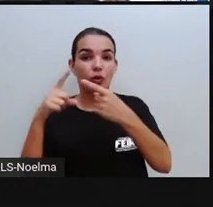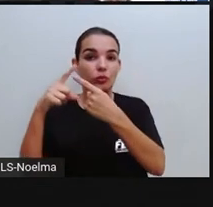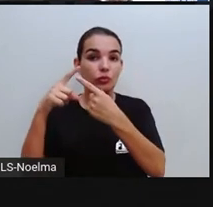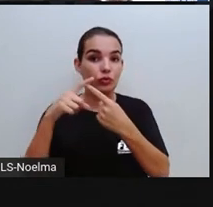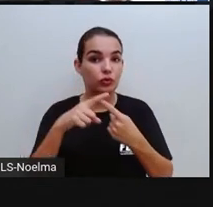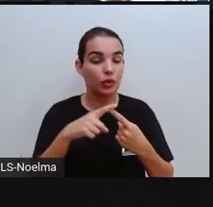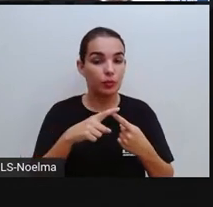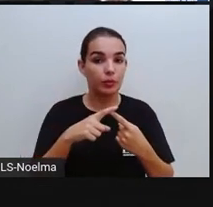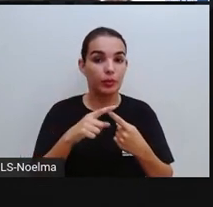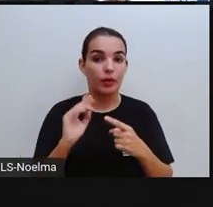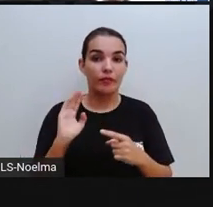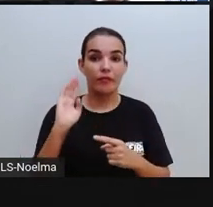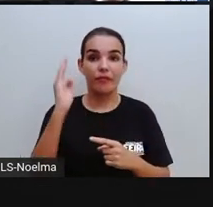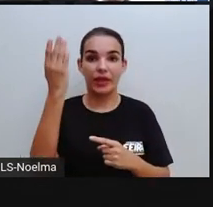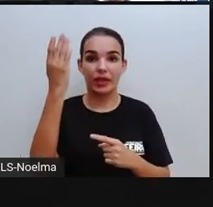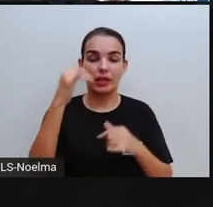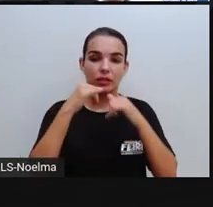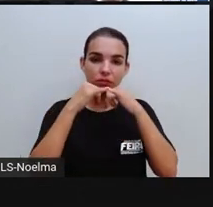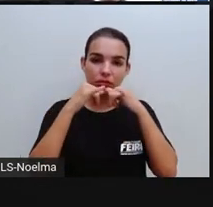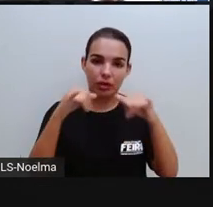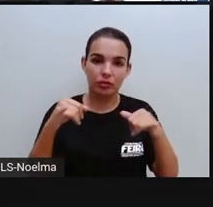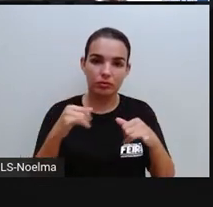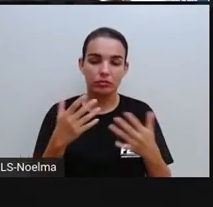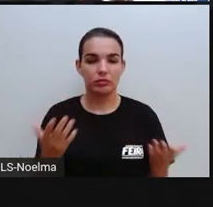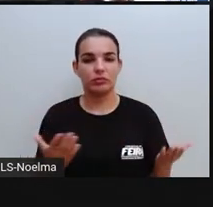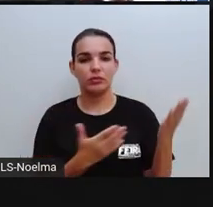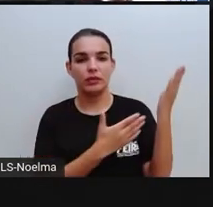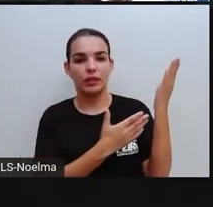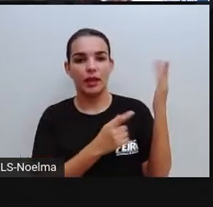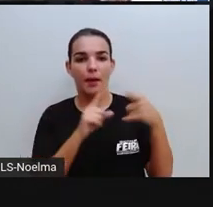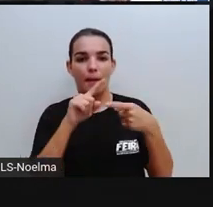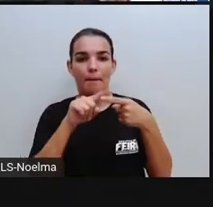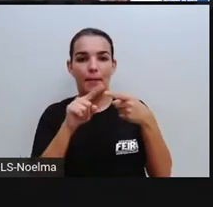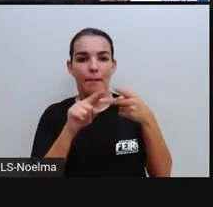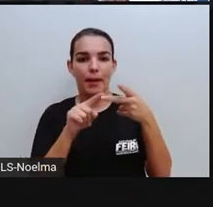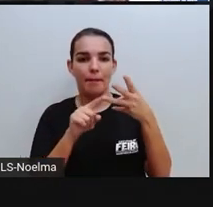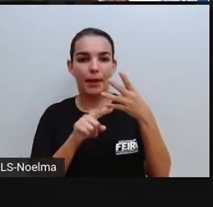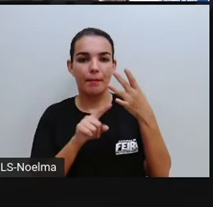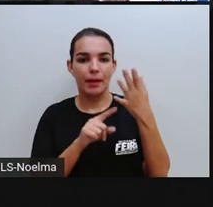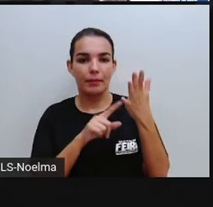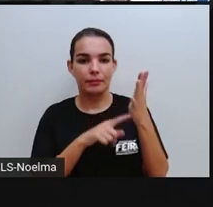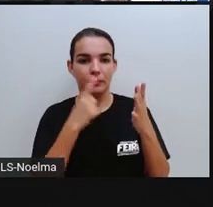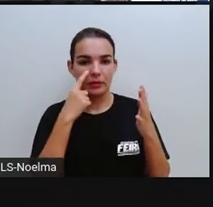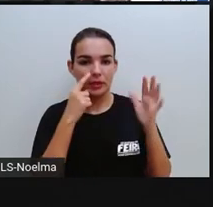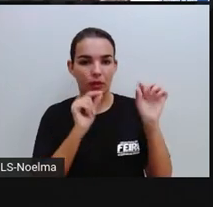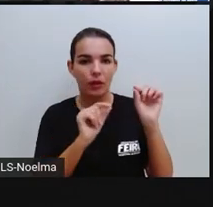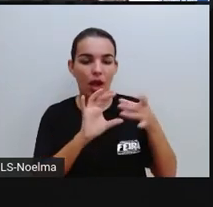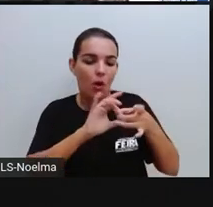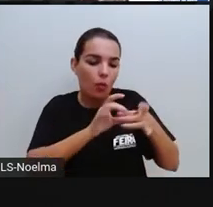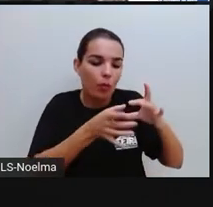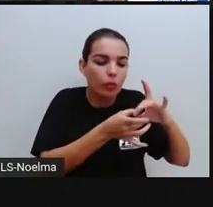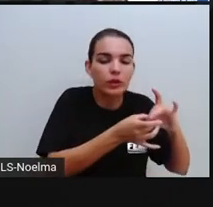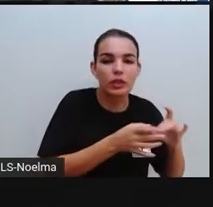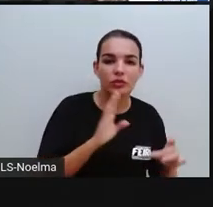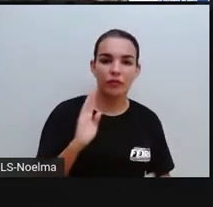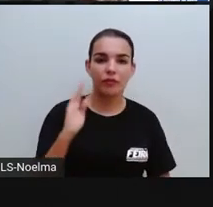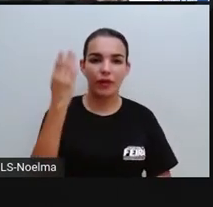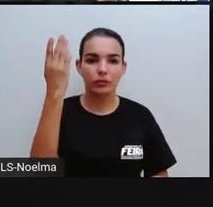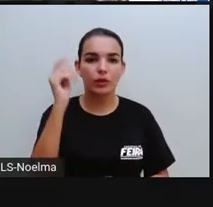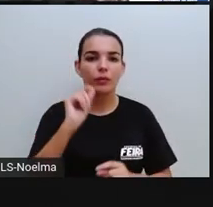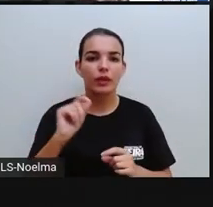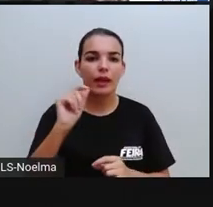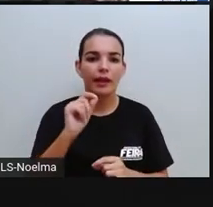de fake news. Então, ó, olha aqui, vamos lá com a pró, a do contexto falso. É uma determinada informação,